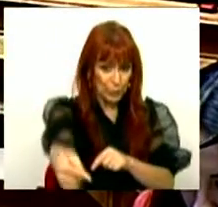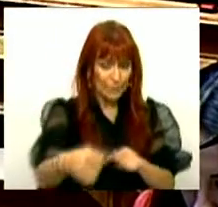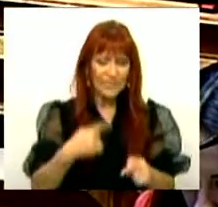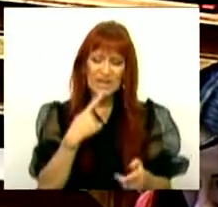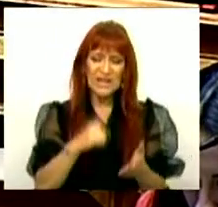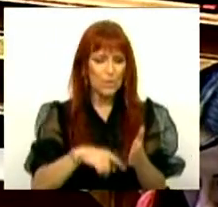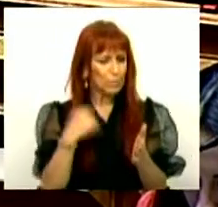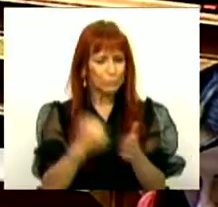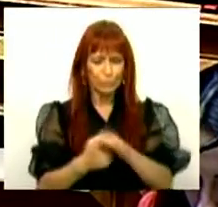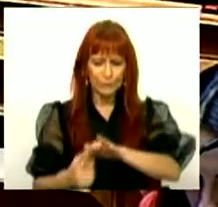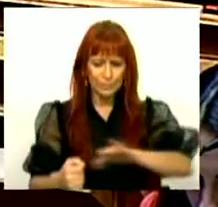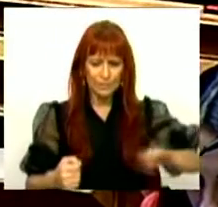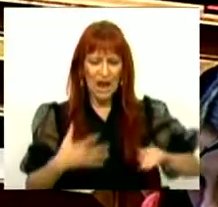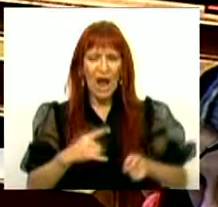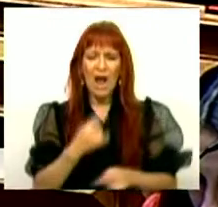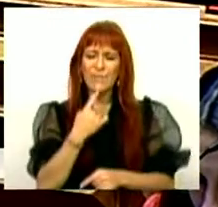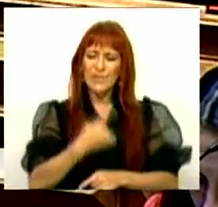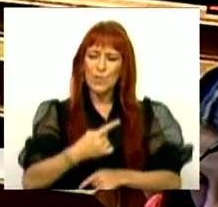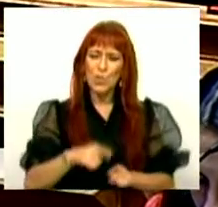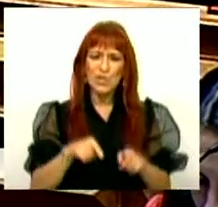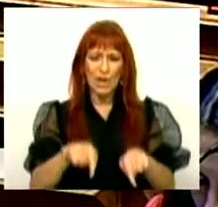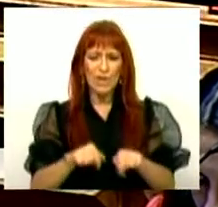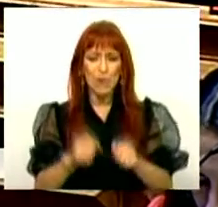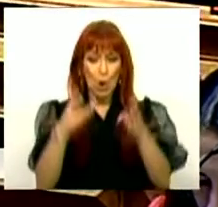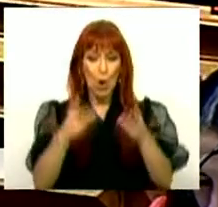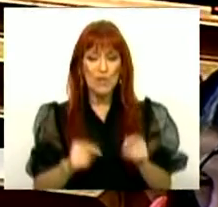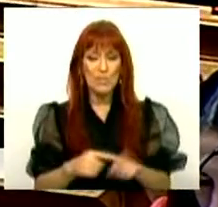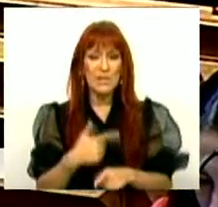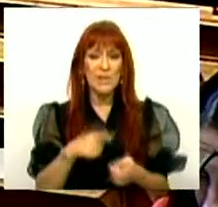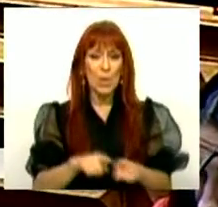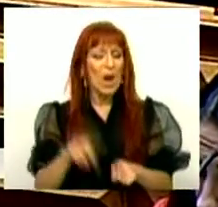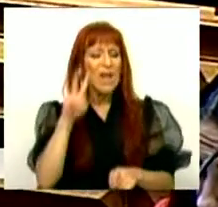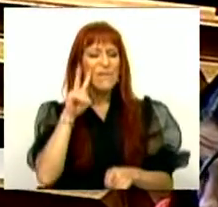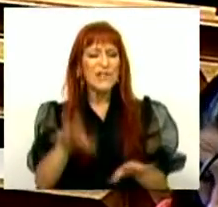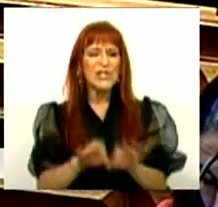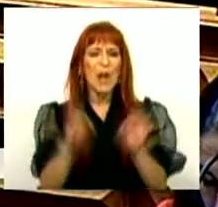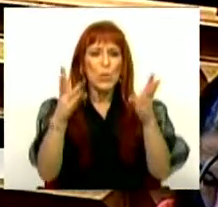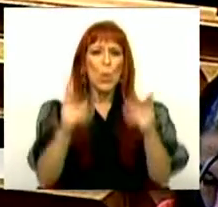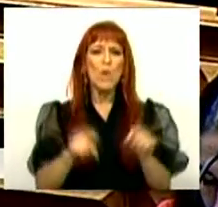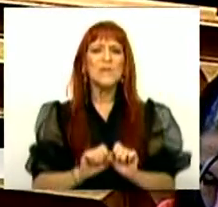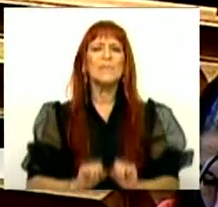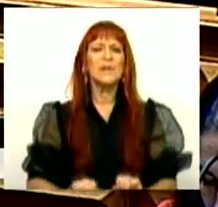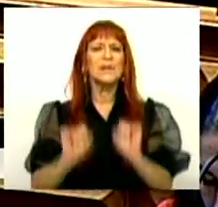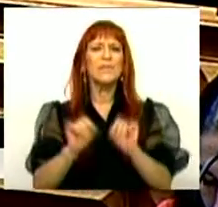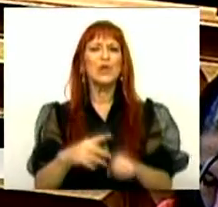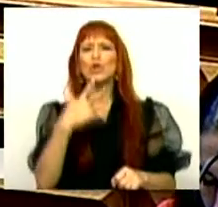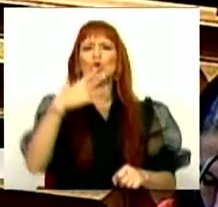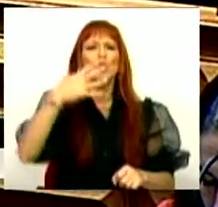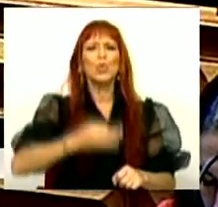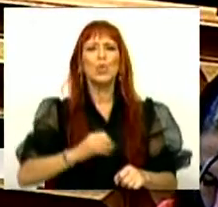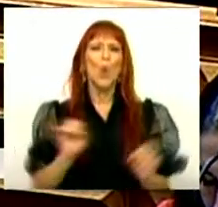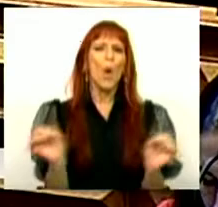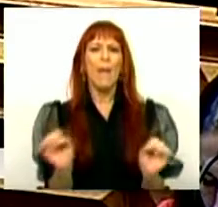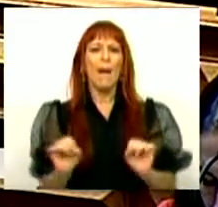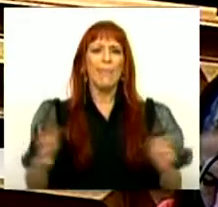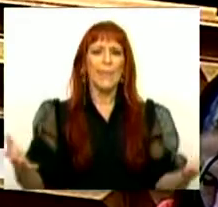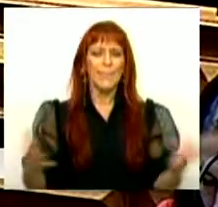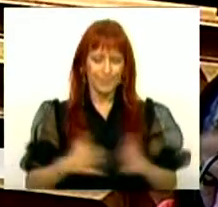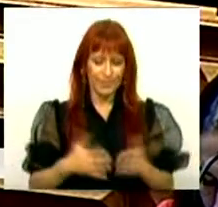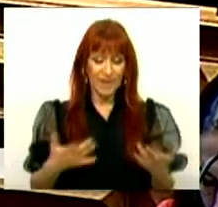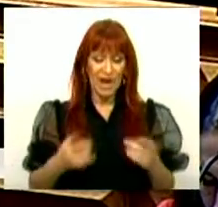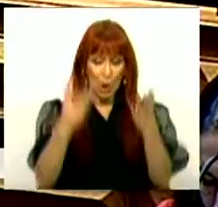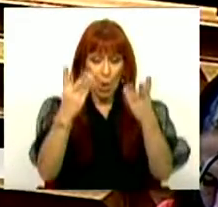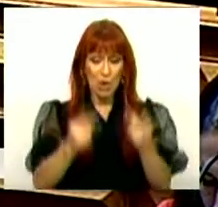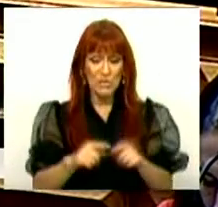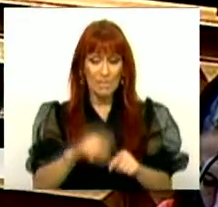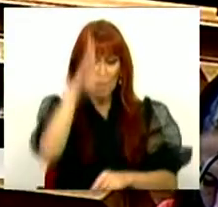Dito isto, queremos afirmar que este orçamento não pode ser encarado como o orçamento do tudo ou nada. Este